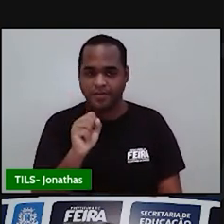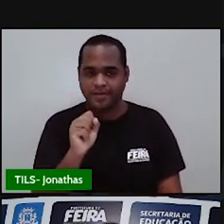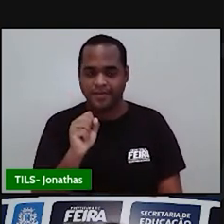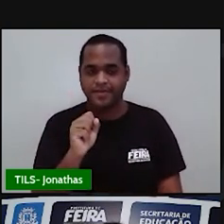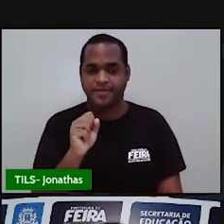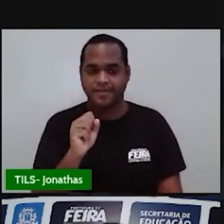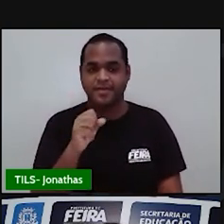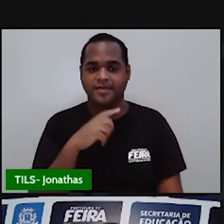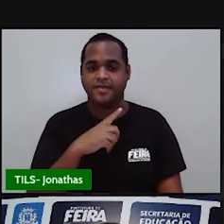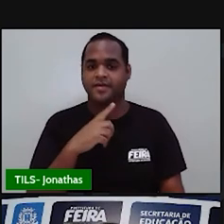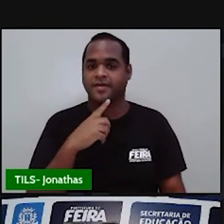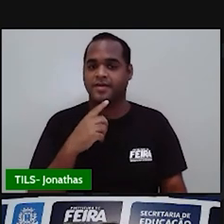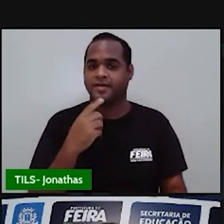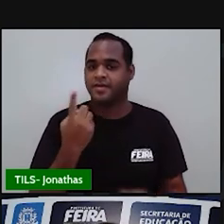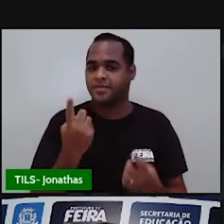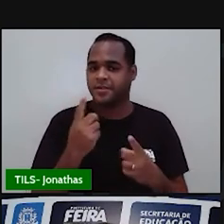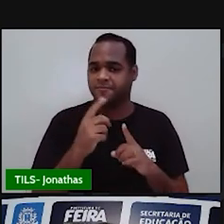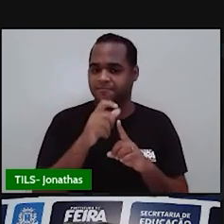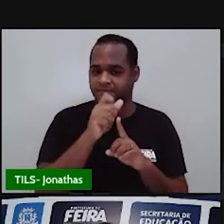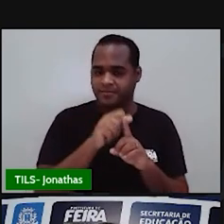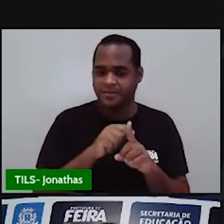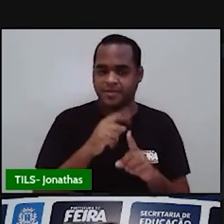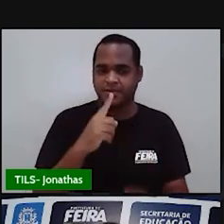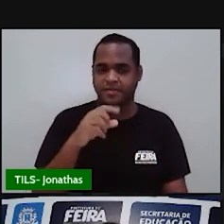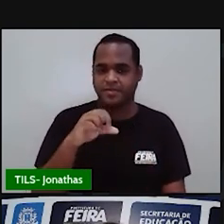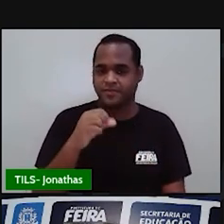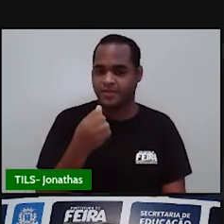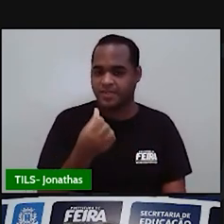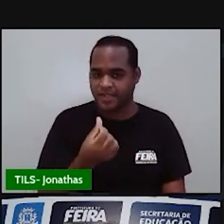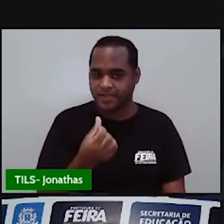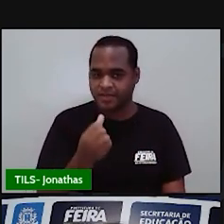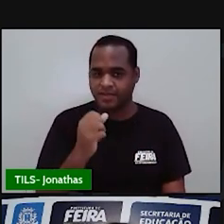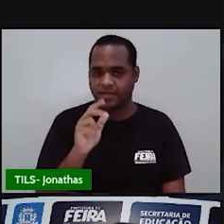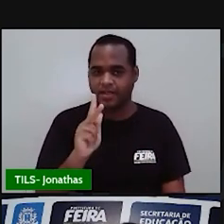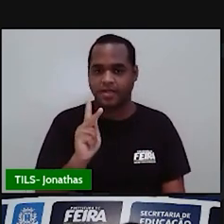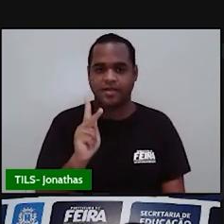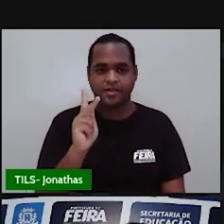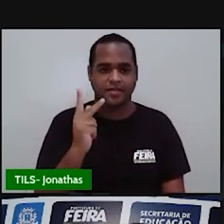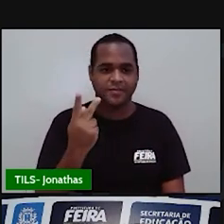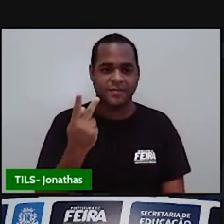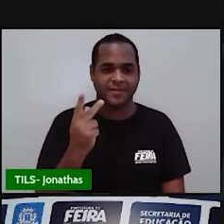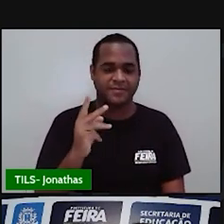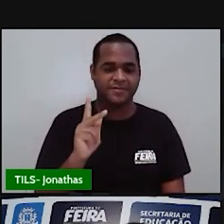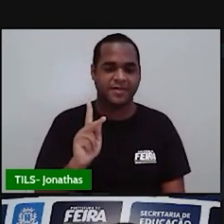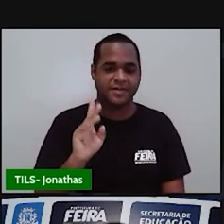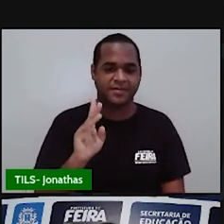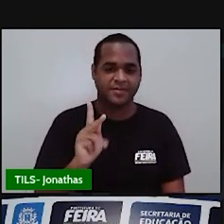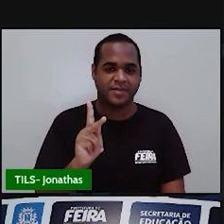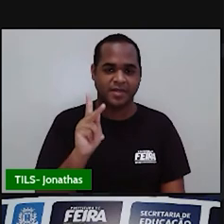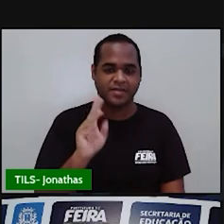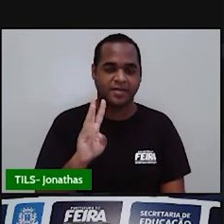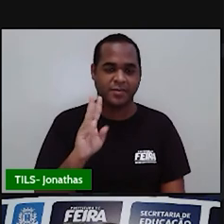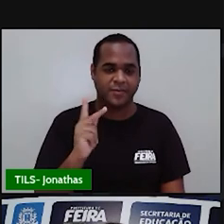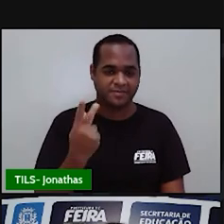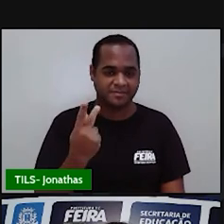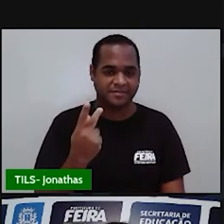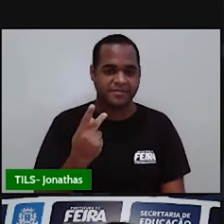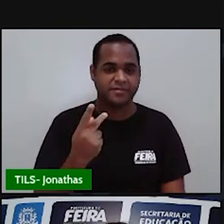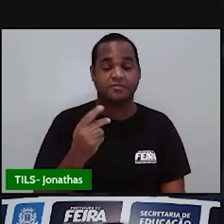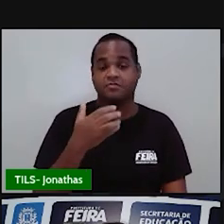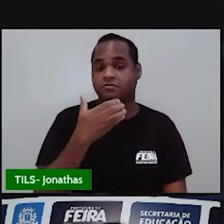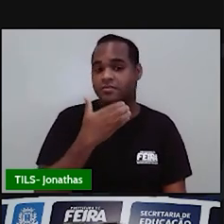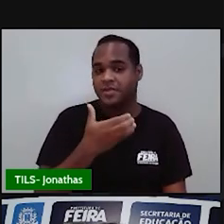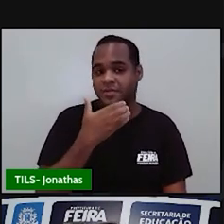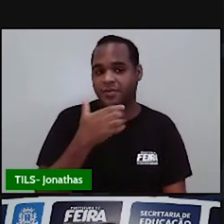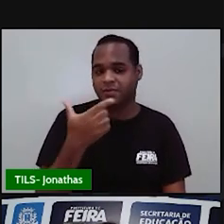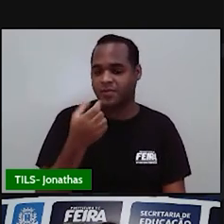um consumo de 196 kWh. Em dezembro de 2018 aumentou